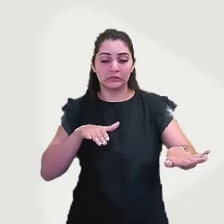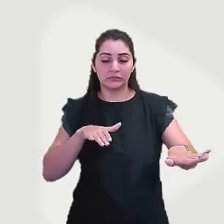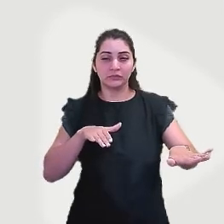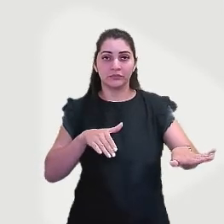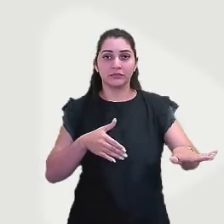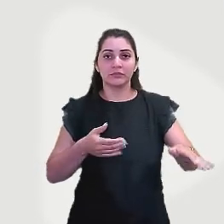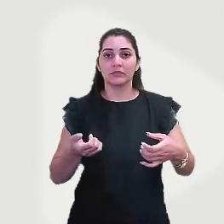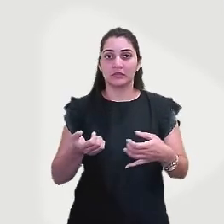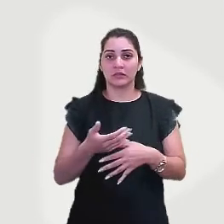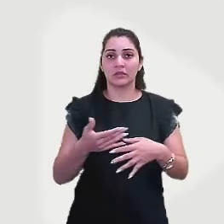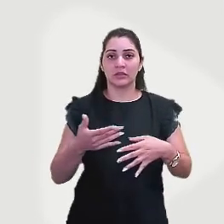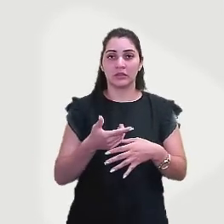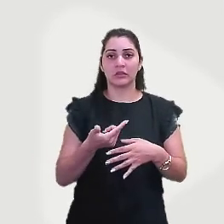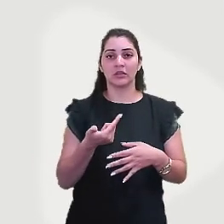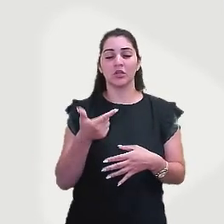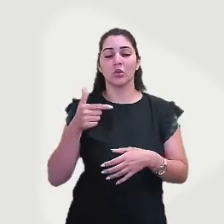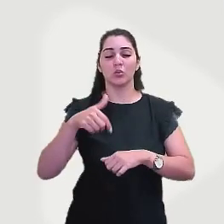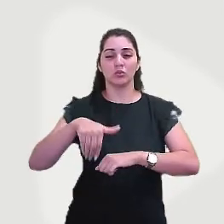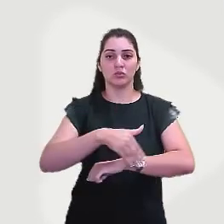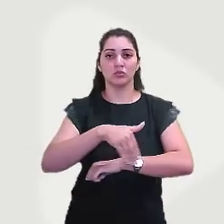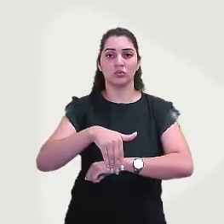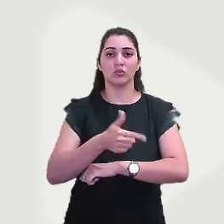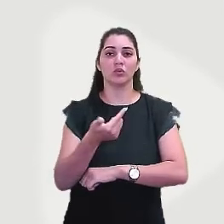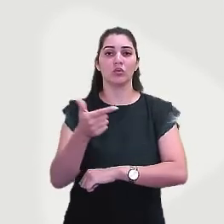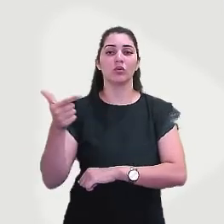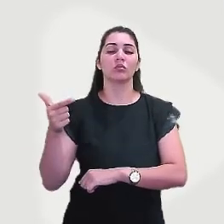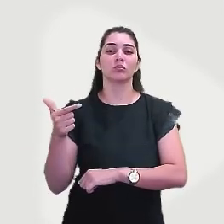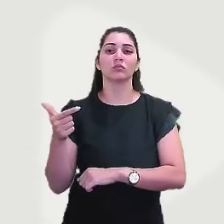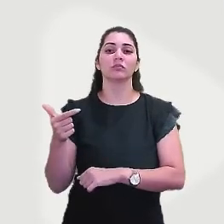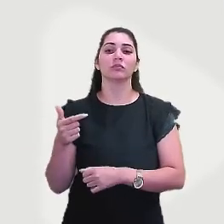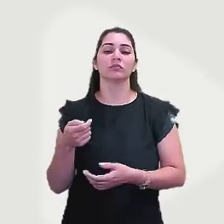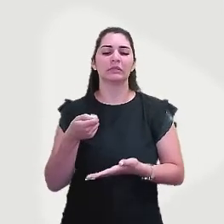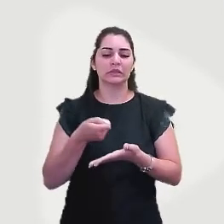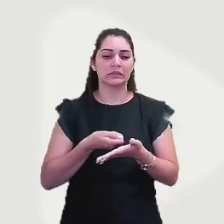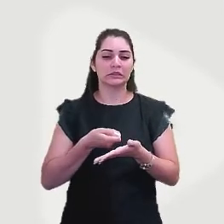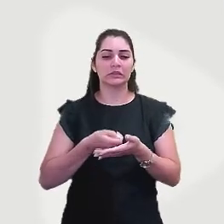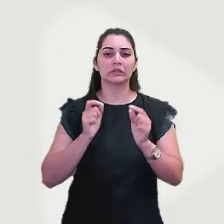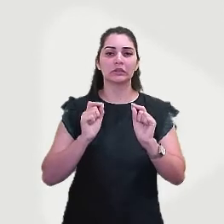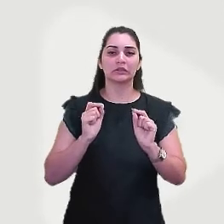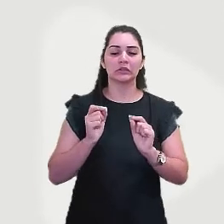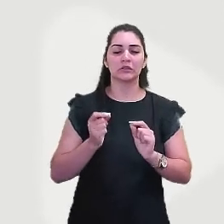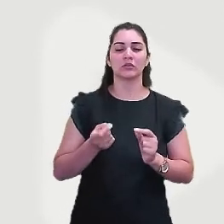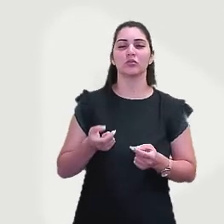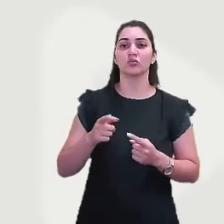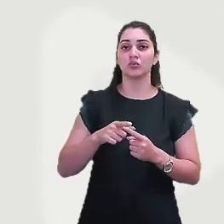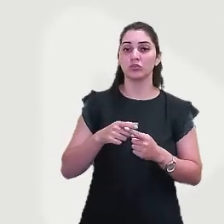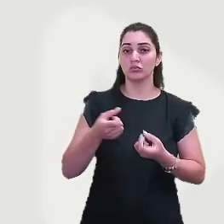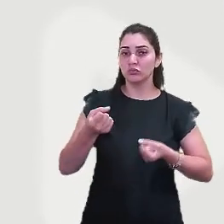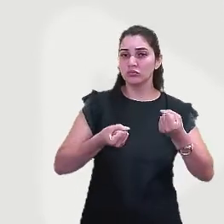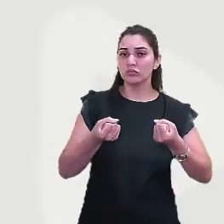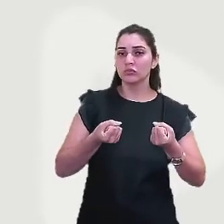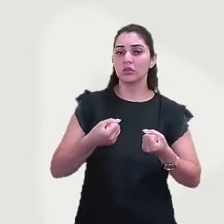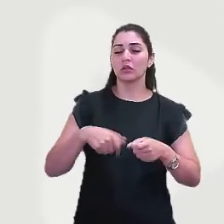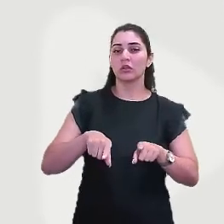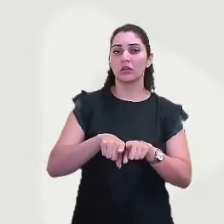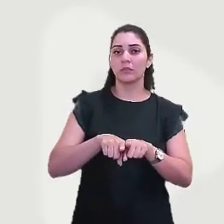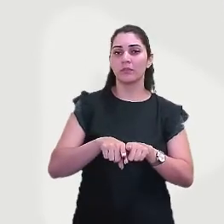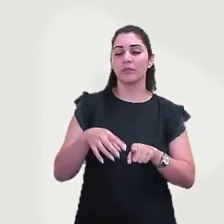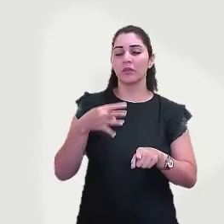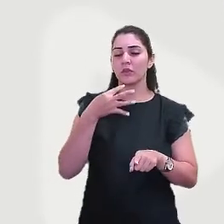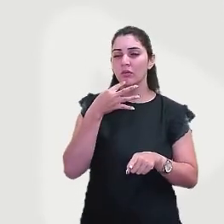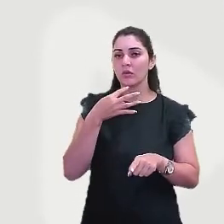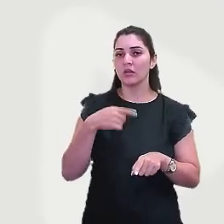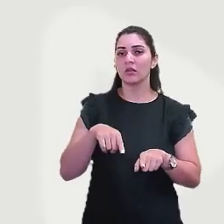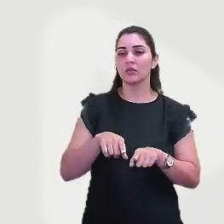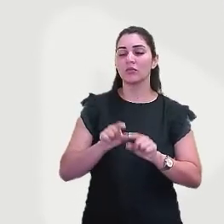cidades, né? As rodovias não vão dando mais conta de escoar tantos veículos e também quem conhece também os